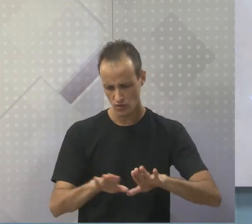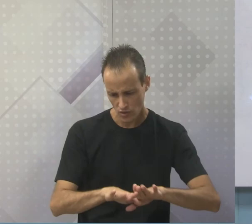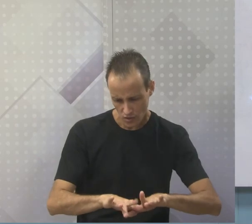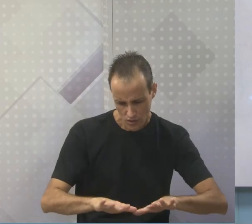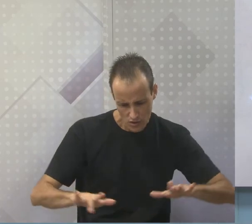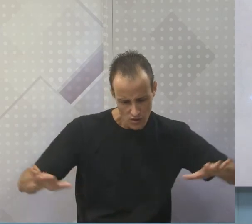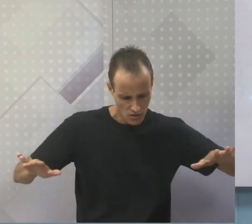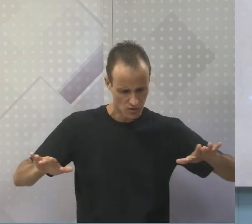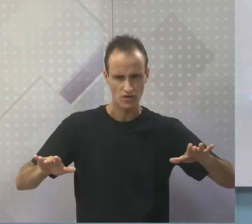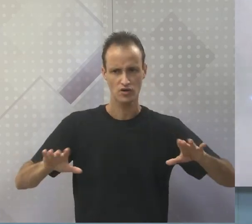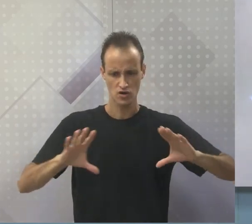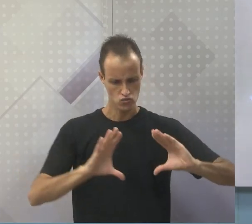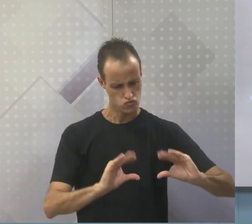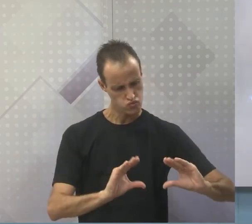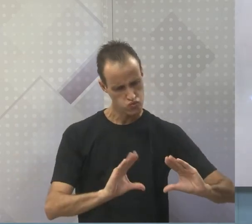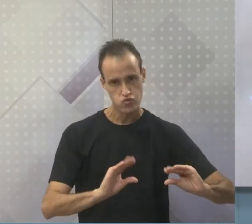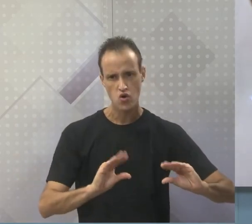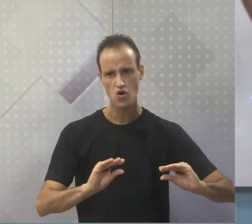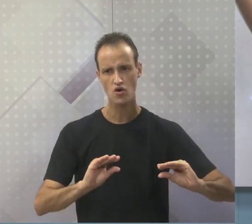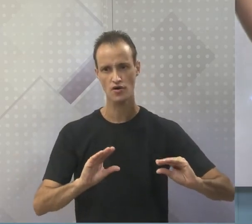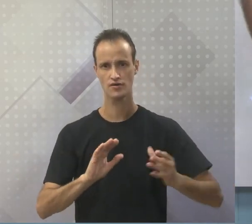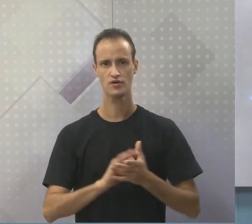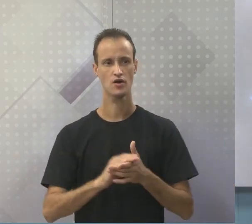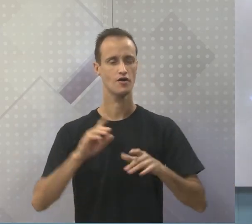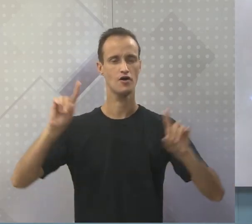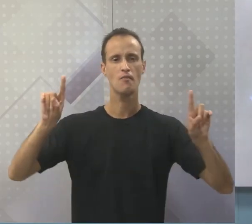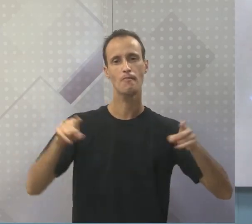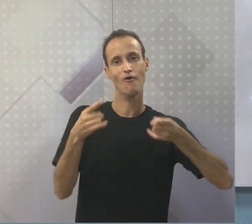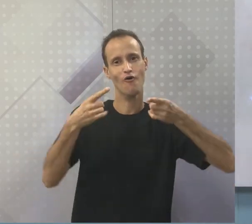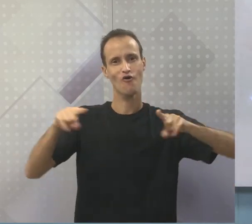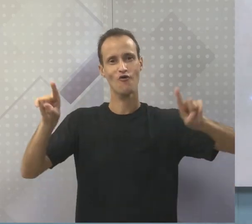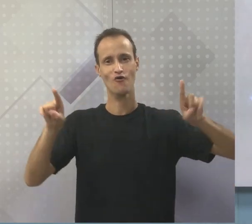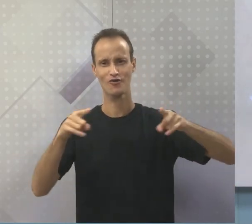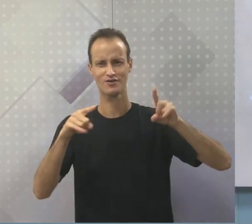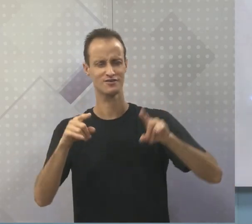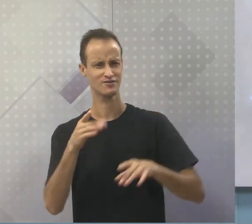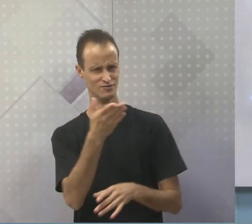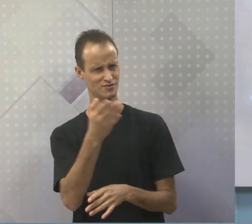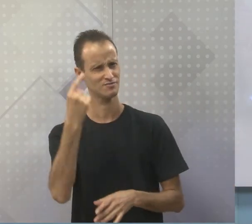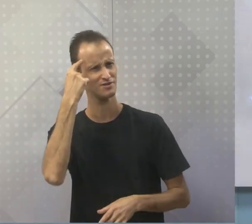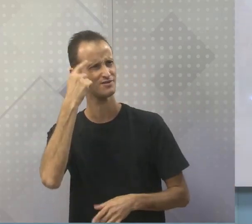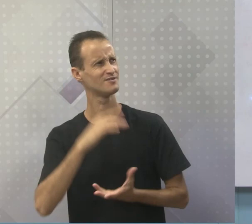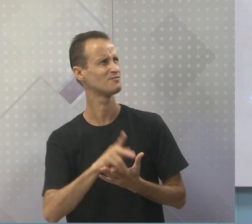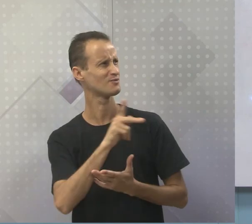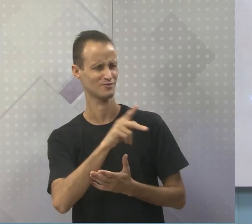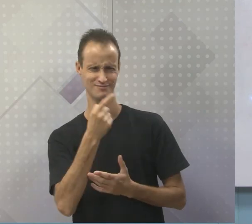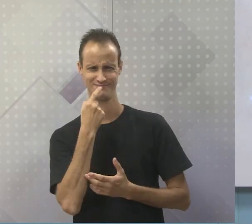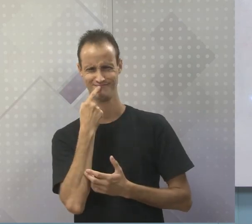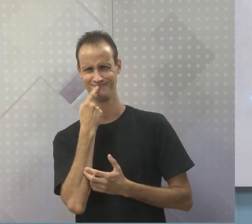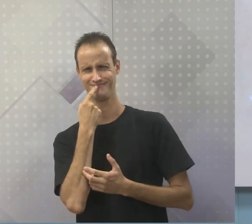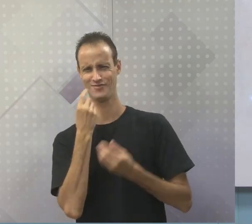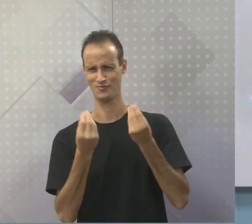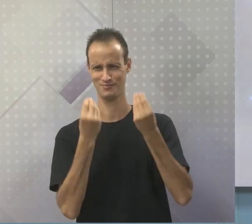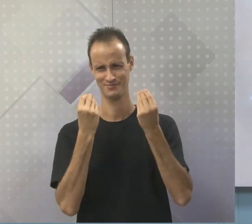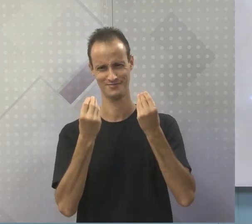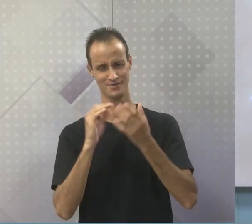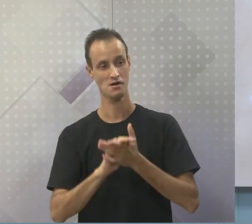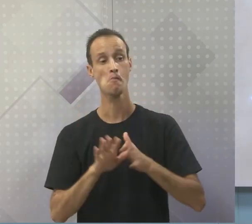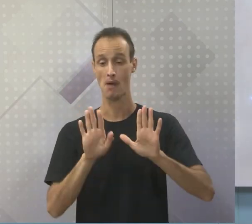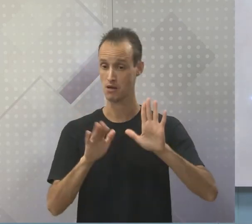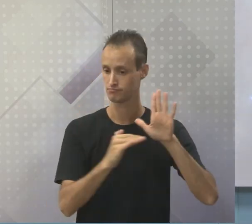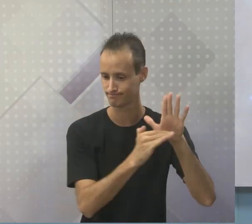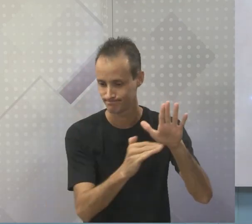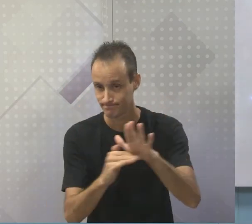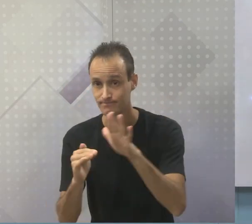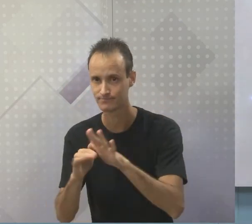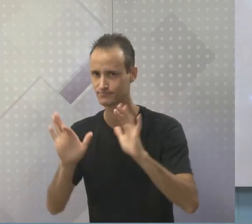acolchoado, com o emborrachado, uma musca ambiente, você pode até estar imaginando, o professor está viajando demais. Mas todos esses cuidados,